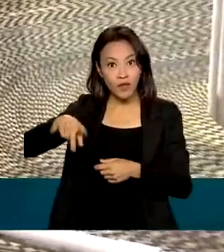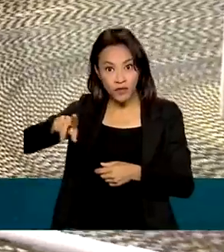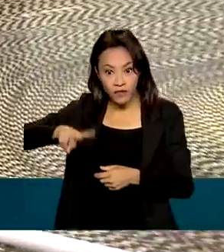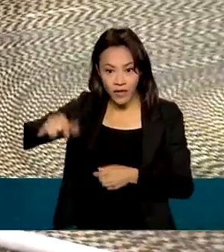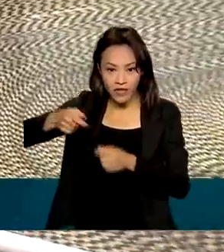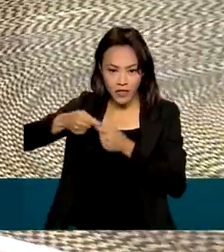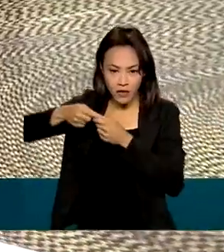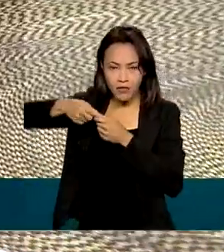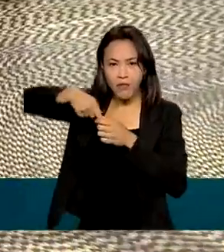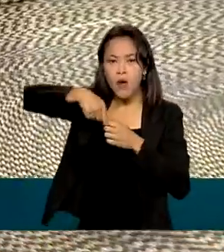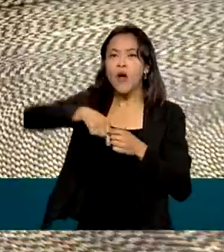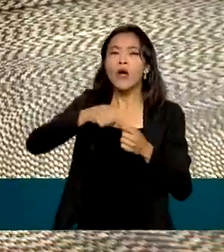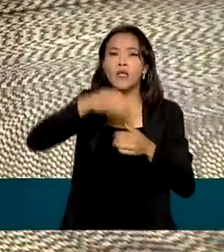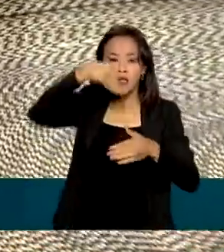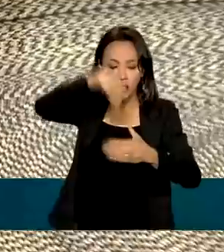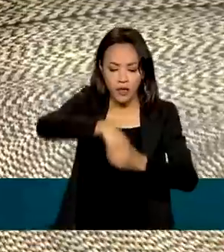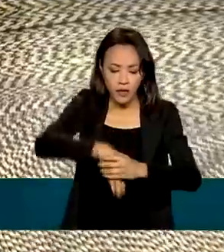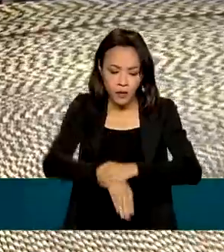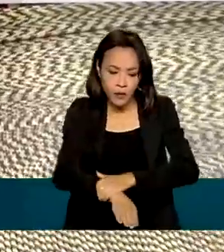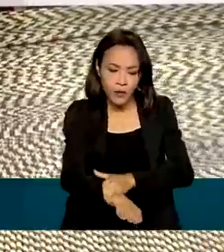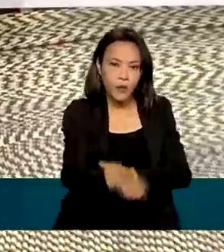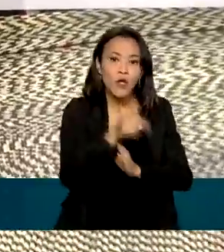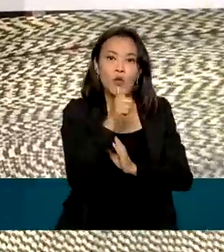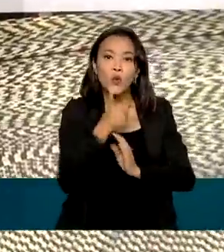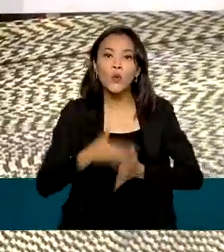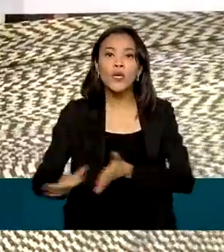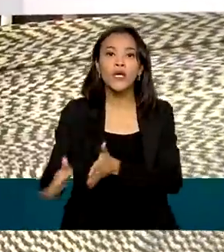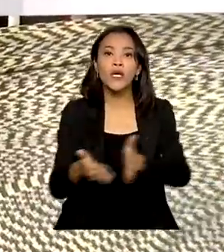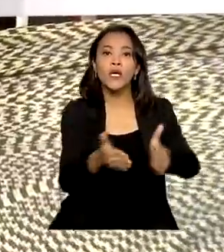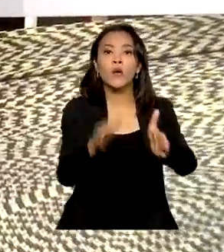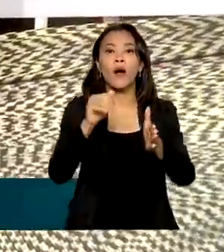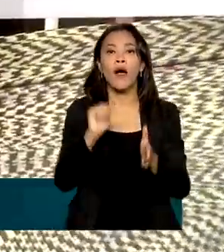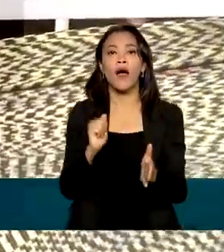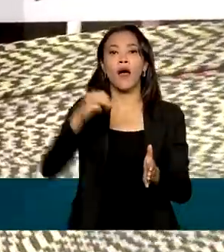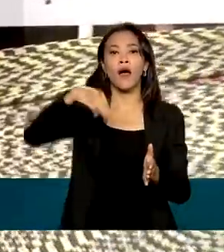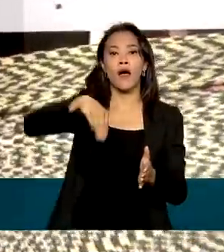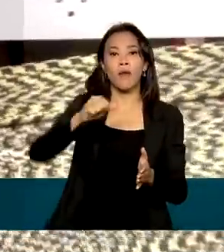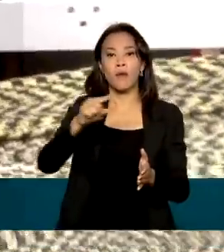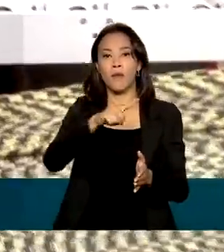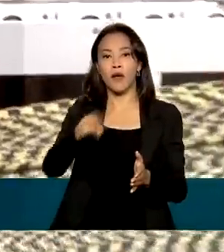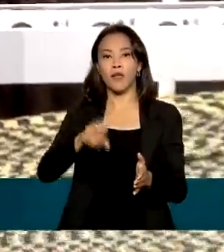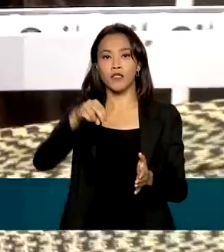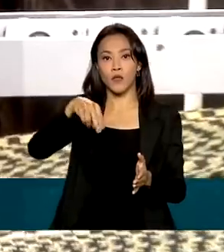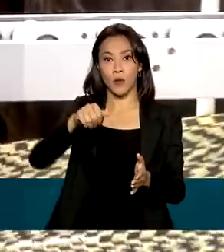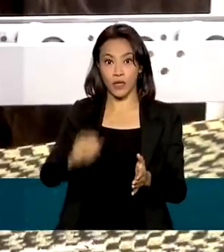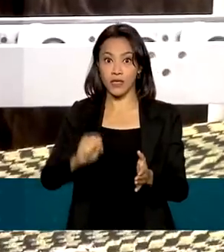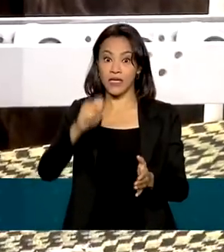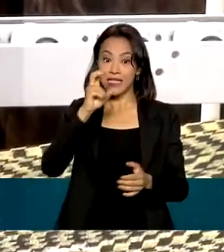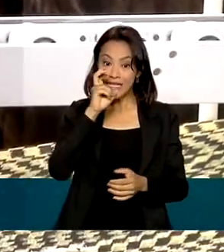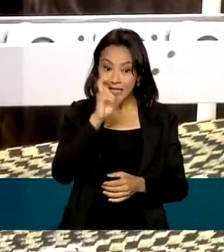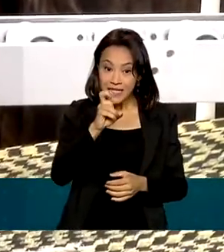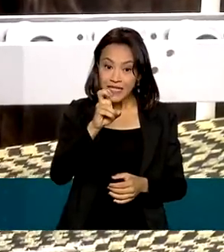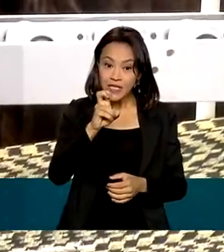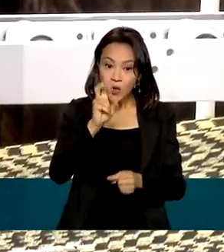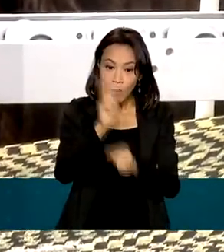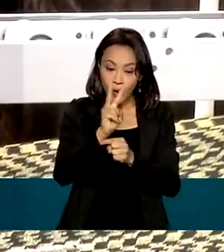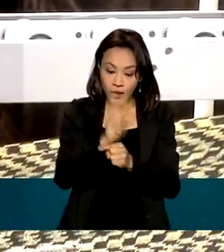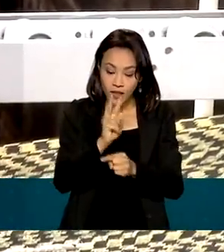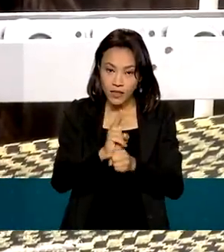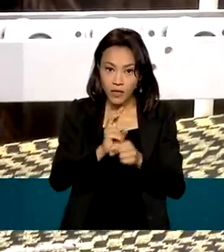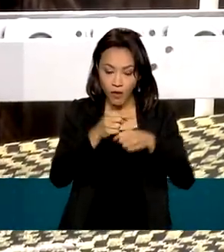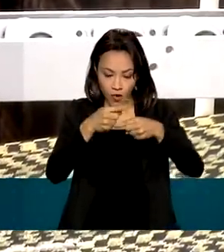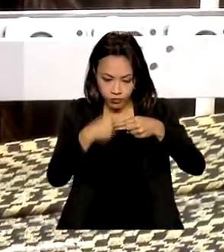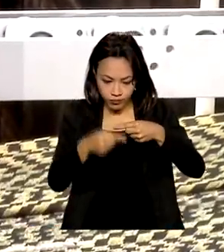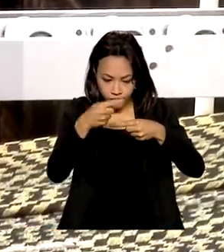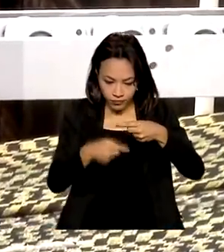no maior rio do mundo, o rio Amazonas. O cabo é formado por cinco camadas de proteção e 24 pares